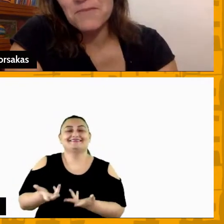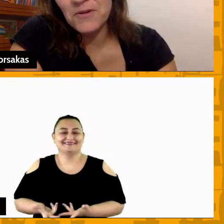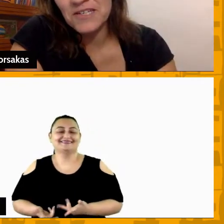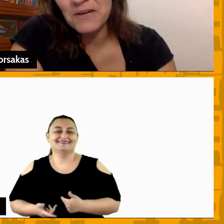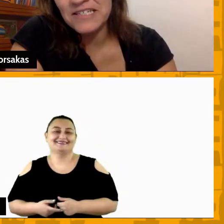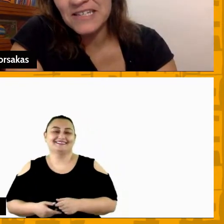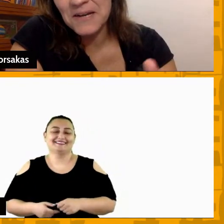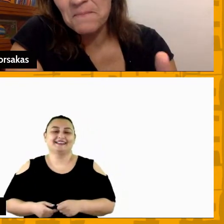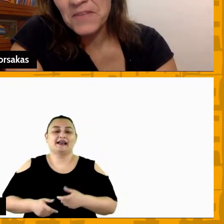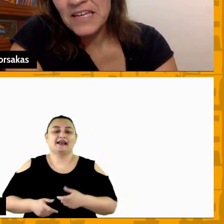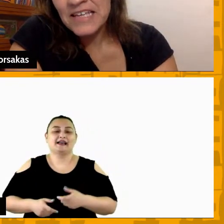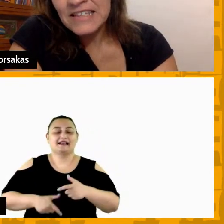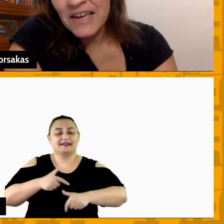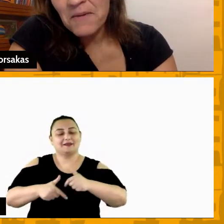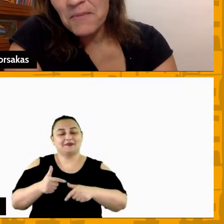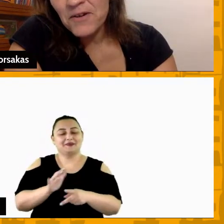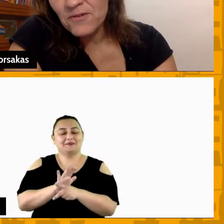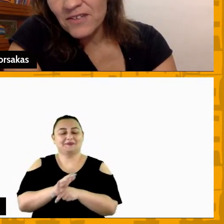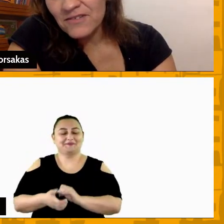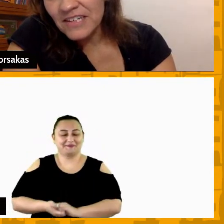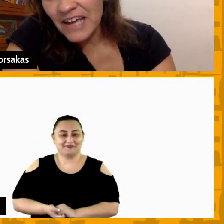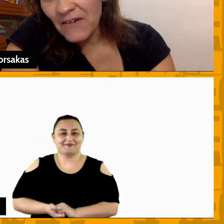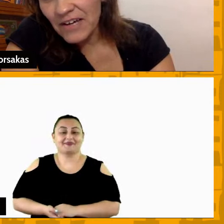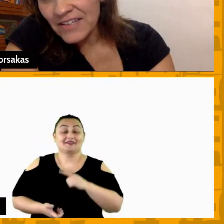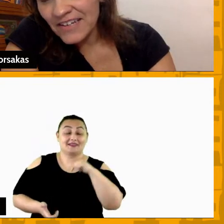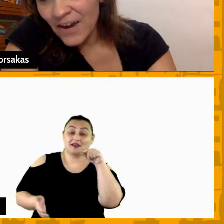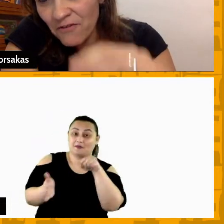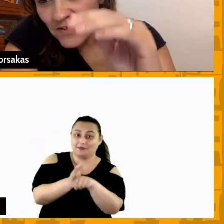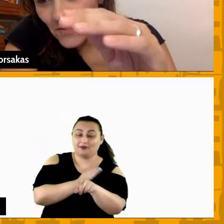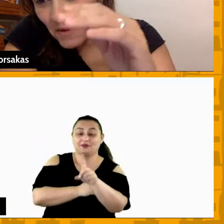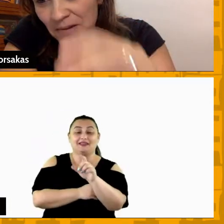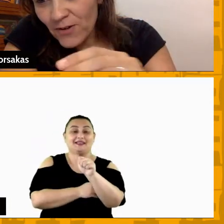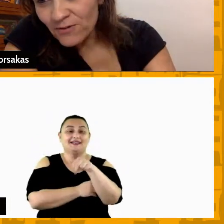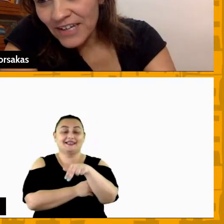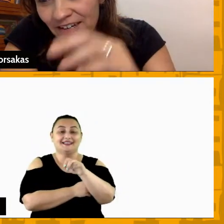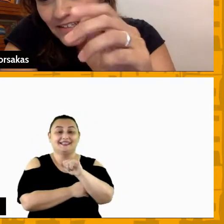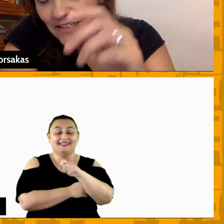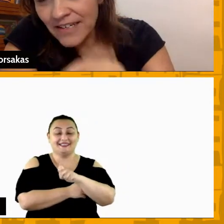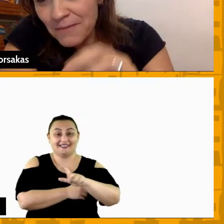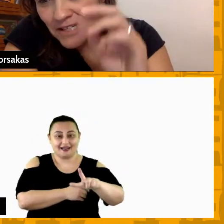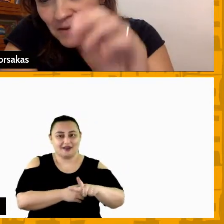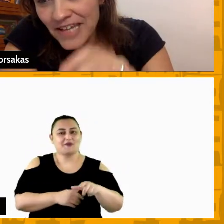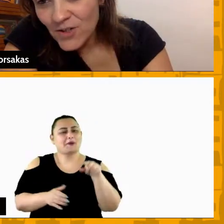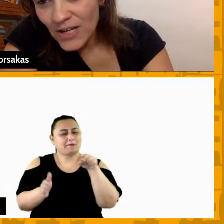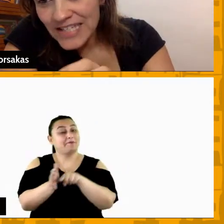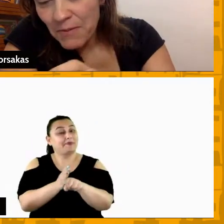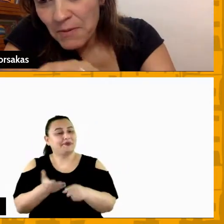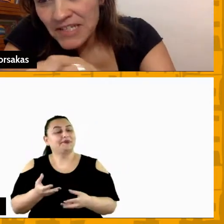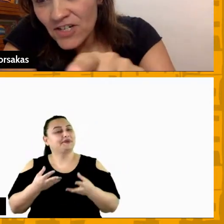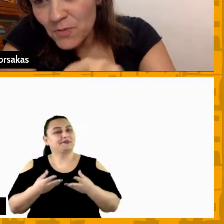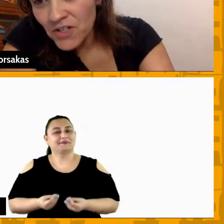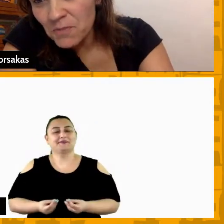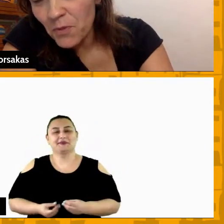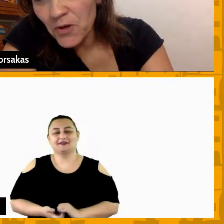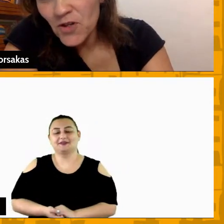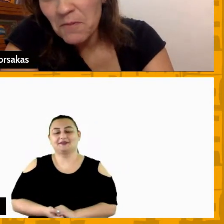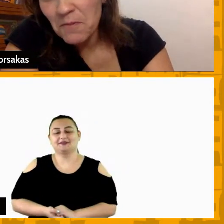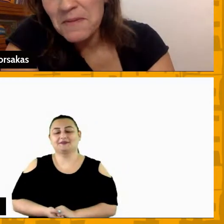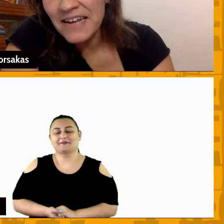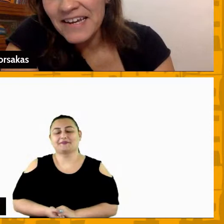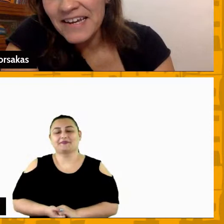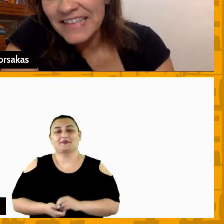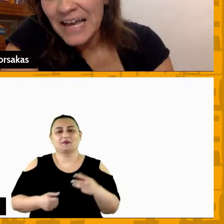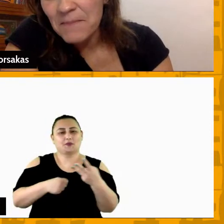orquestrando essa equipe com essa maestria tem uma pergunta do Daniel aqui o Daniel fez uma pergunta que nem manda mensagem no WhatsApp mas acho que a pode